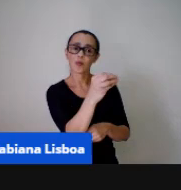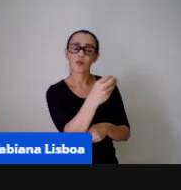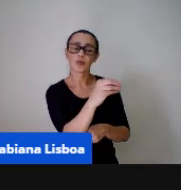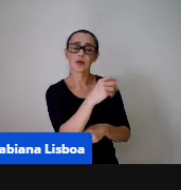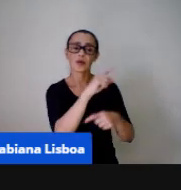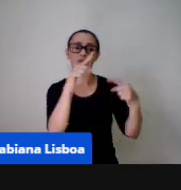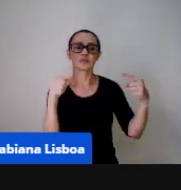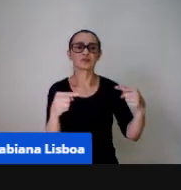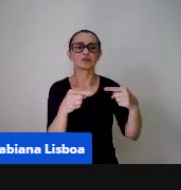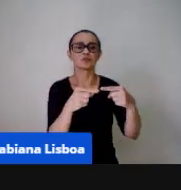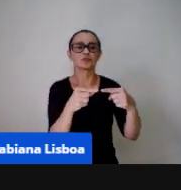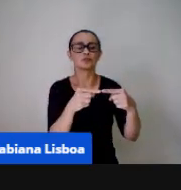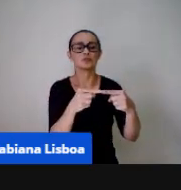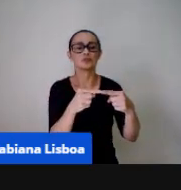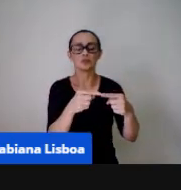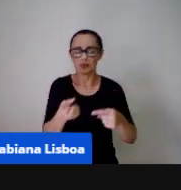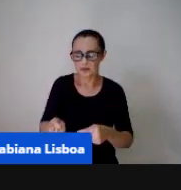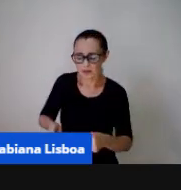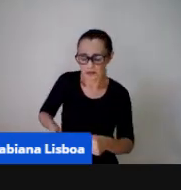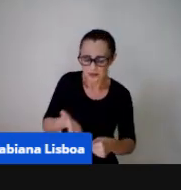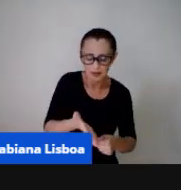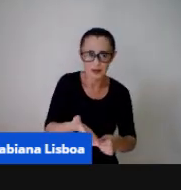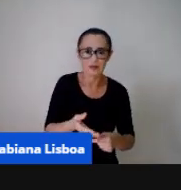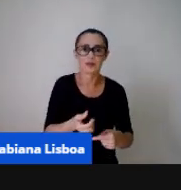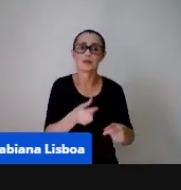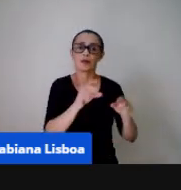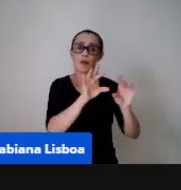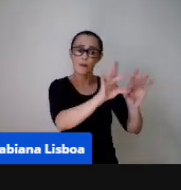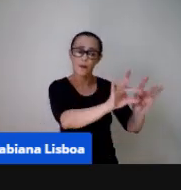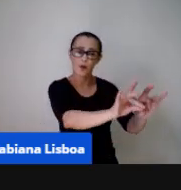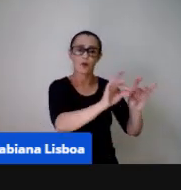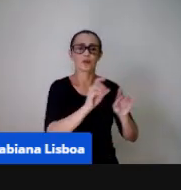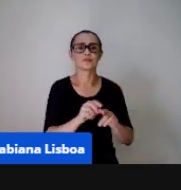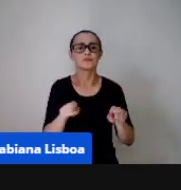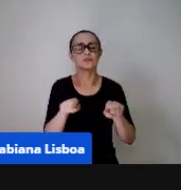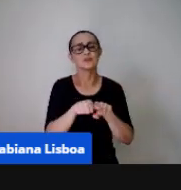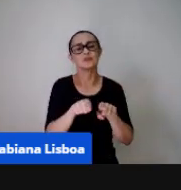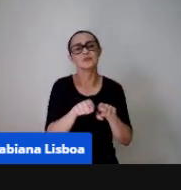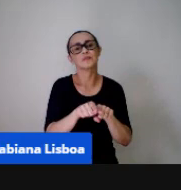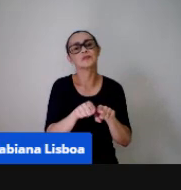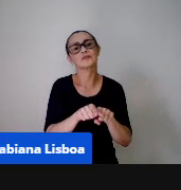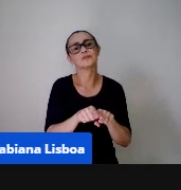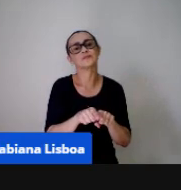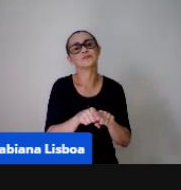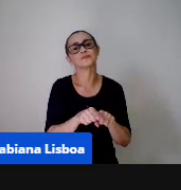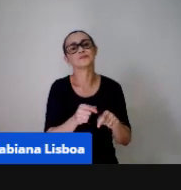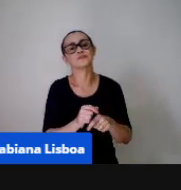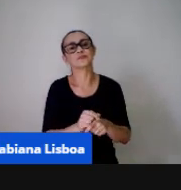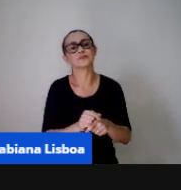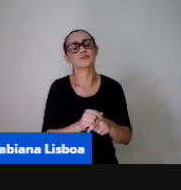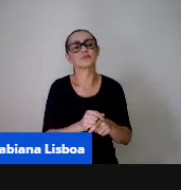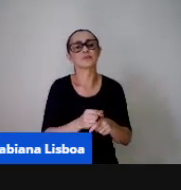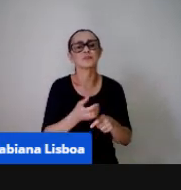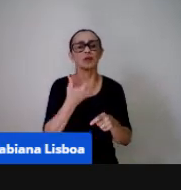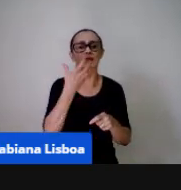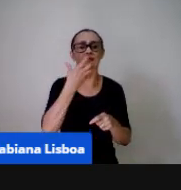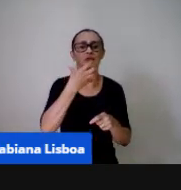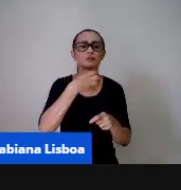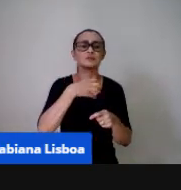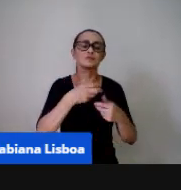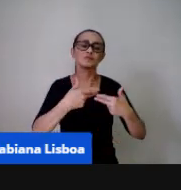dado ou colher frutas também é é bastante conhecido né que você tem a árvore e você coloca